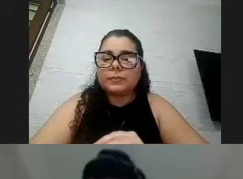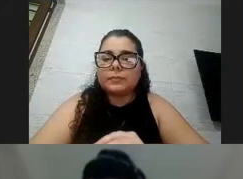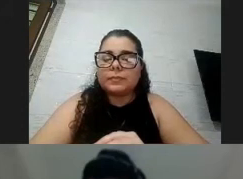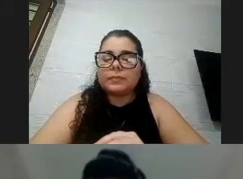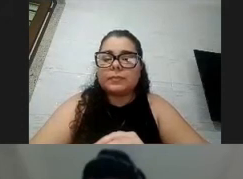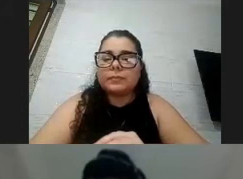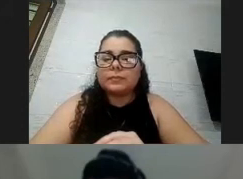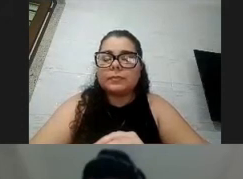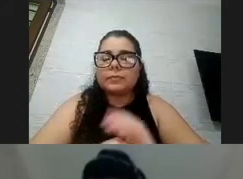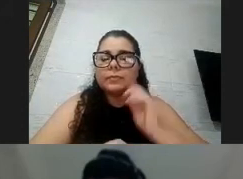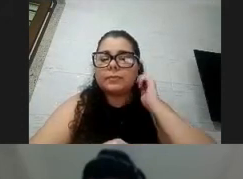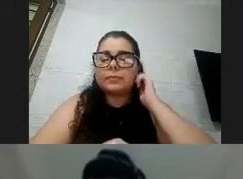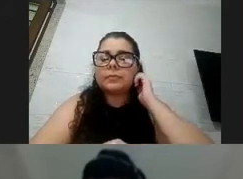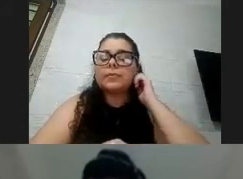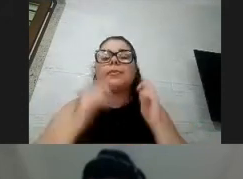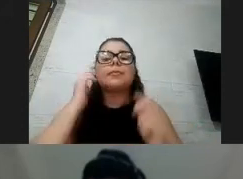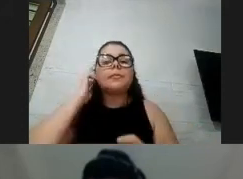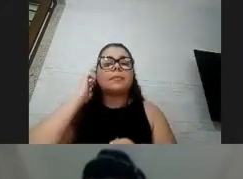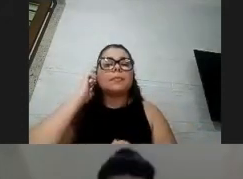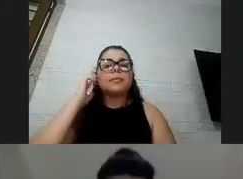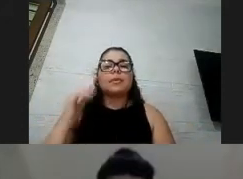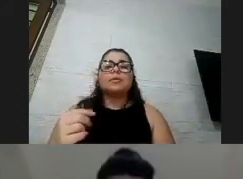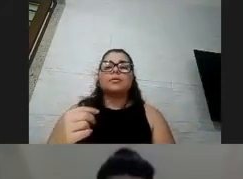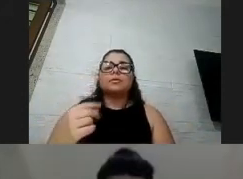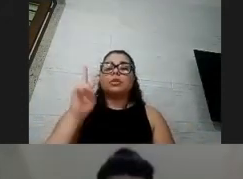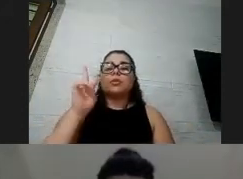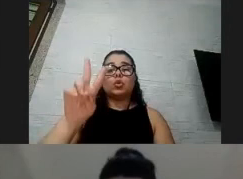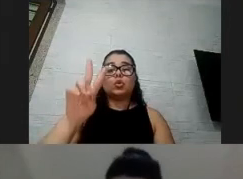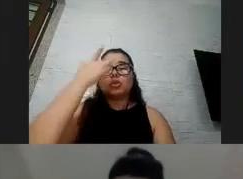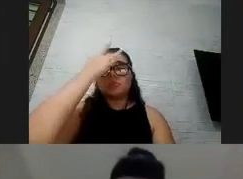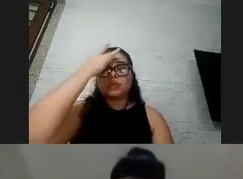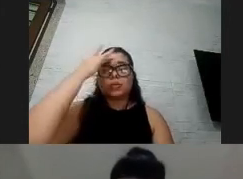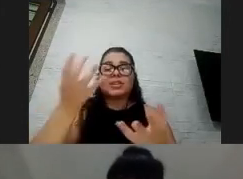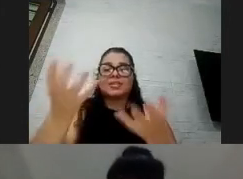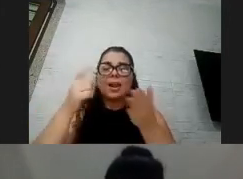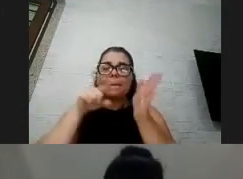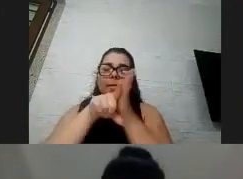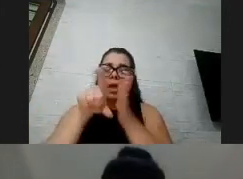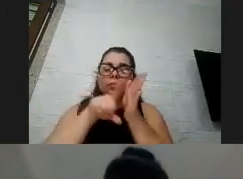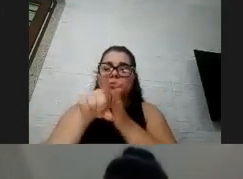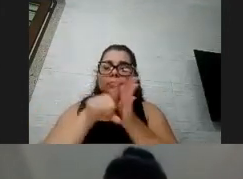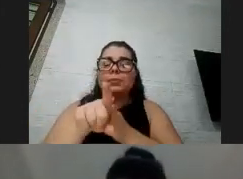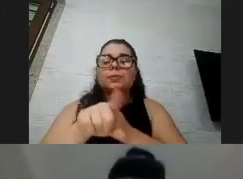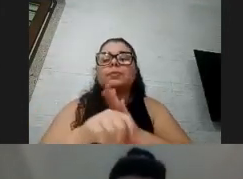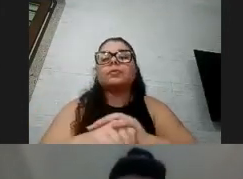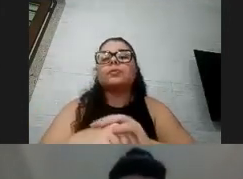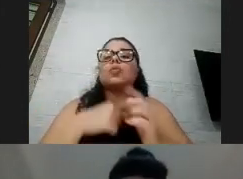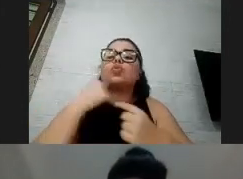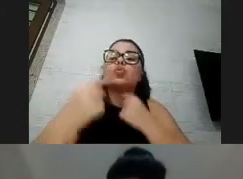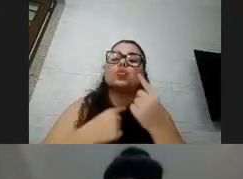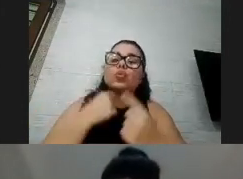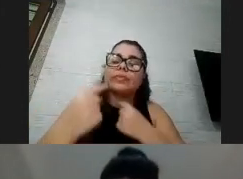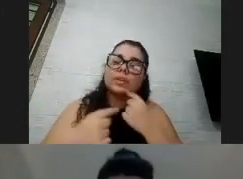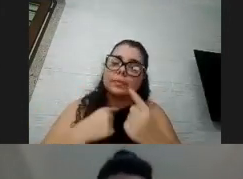eu vou eu vou abrir a gente tem dois inscritos aqui para para para perguntar e para tirar dúvida eu queria só